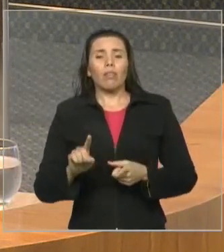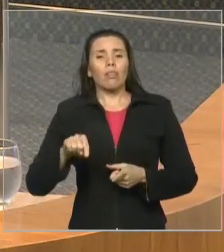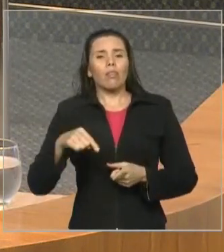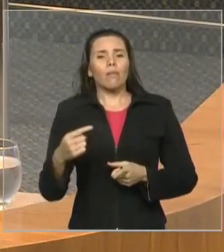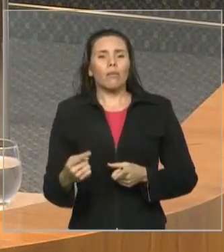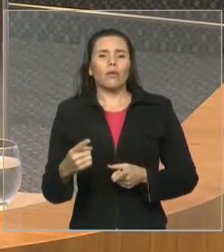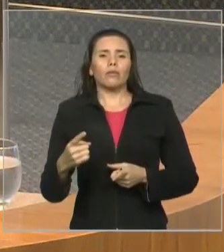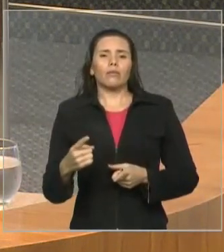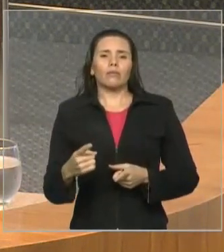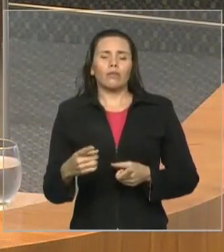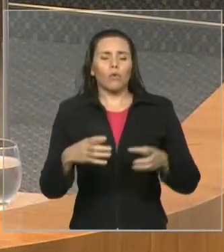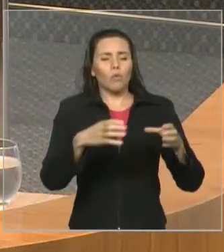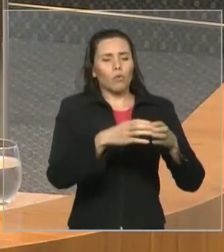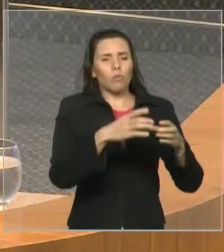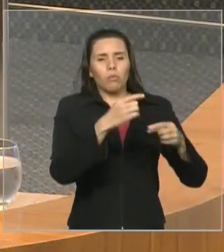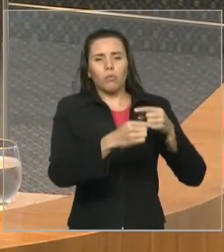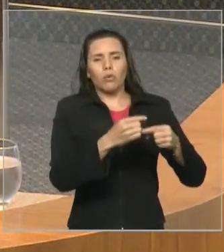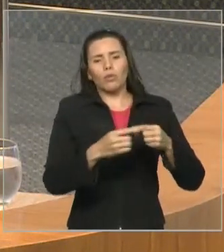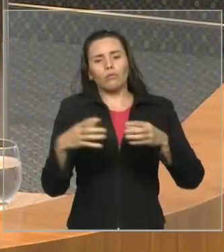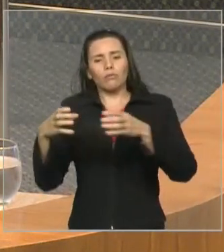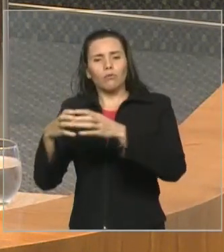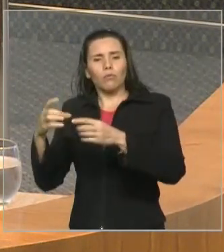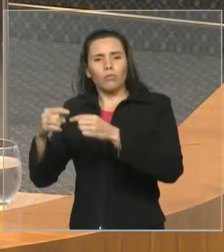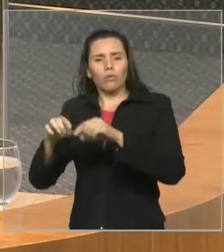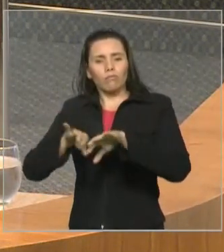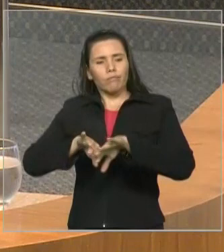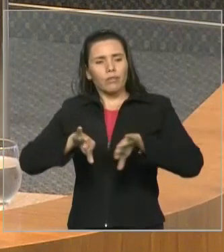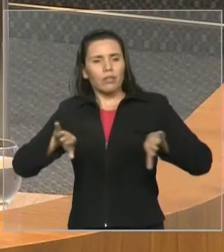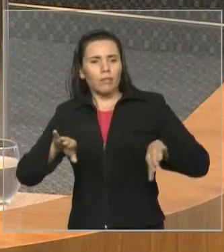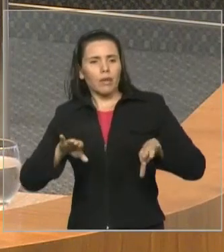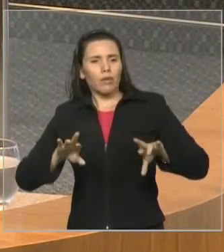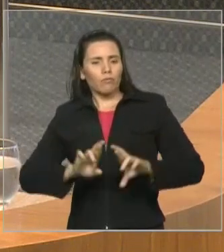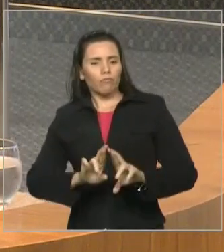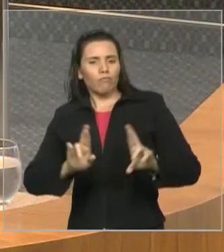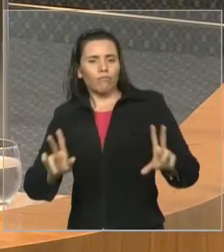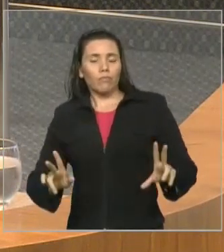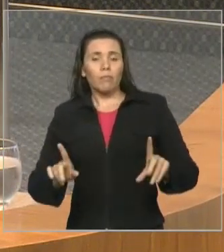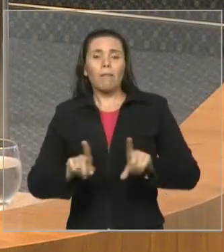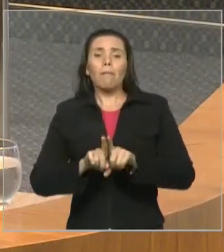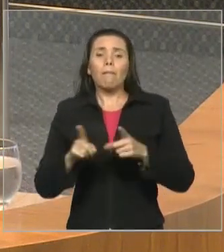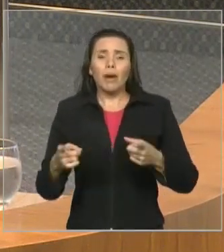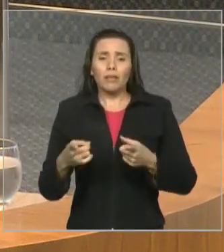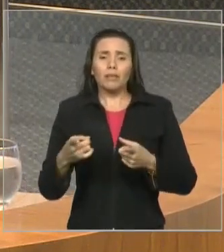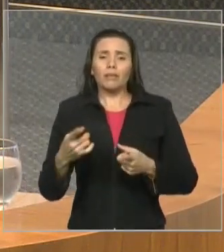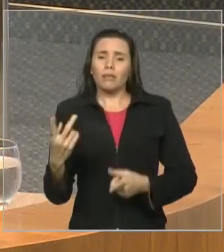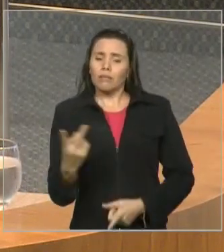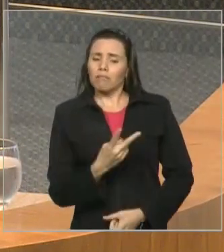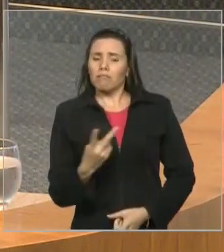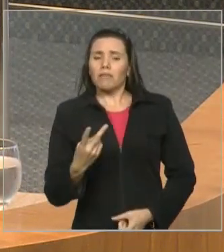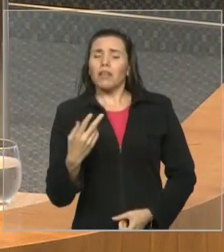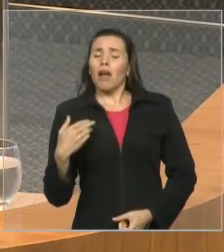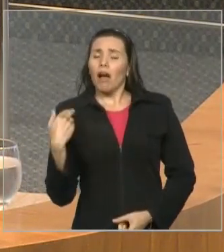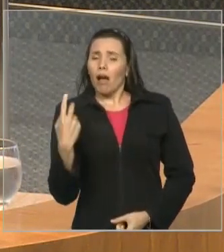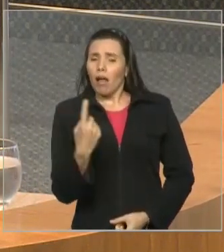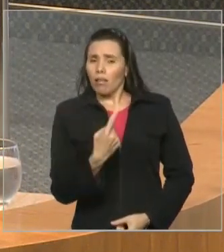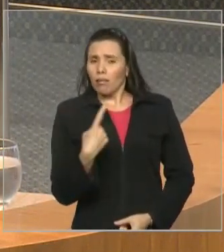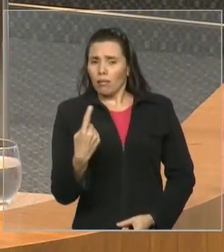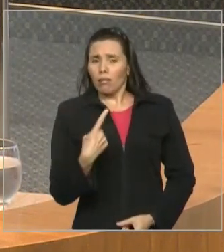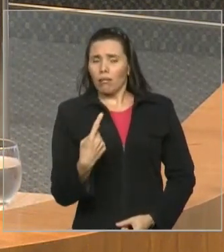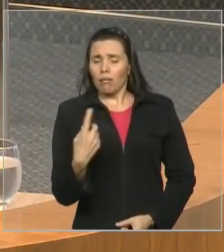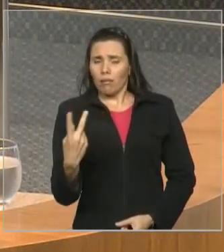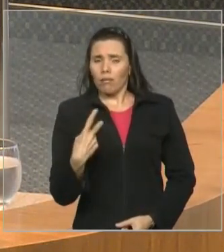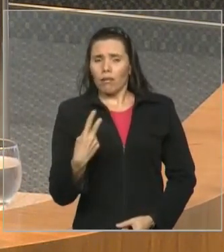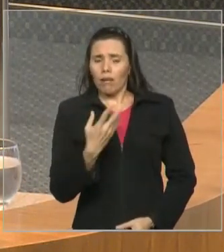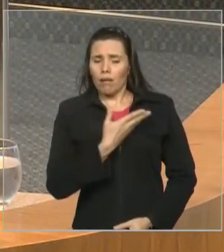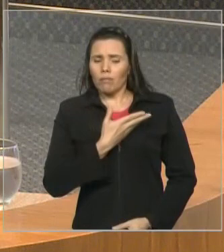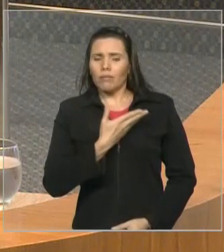caminhos políticos distintos, mesmo assim, conservamos a nossa amizade e o nosso respeito mútuo. Então, deputado Roberto, para mim